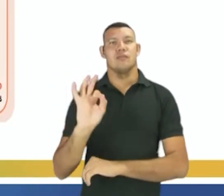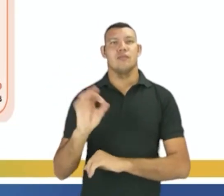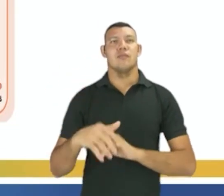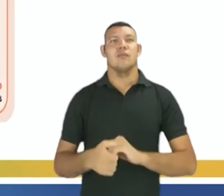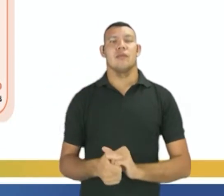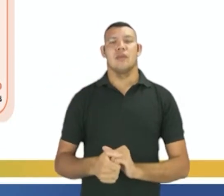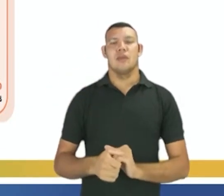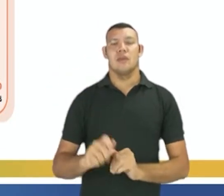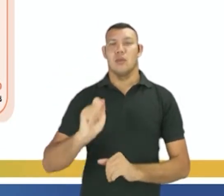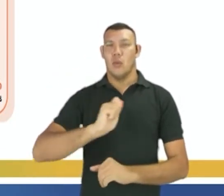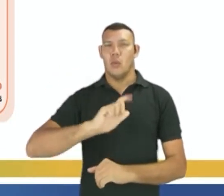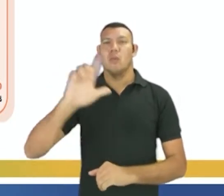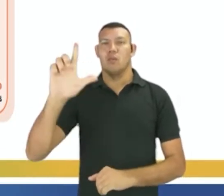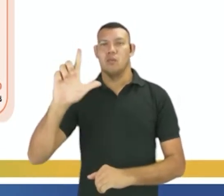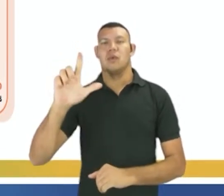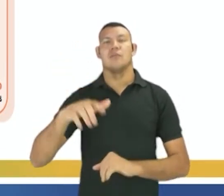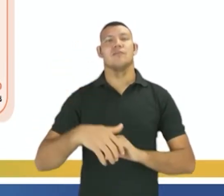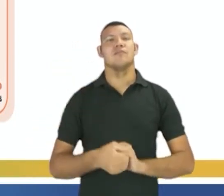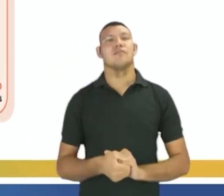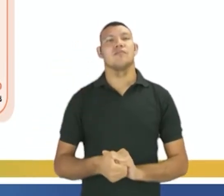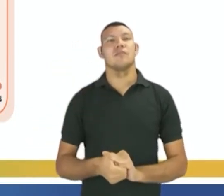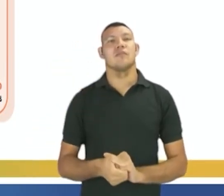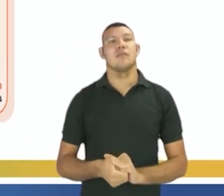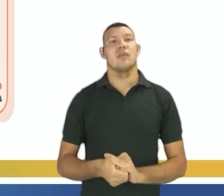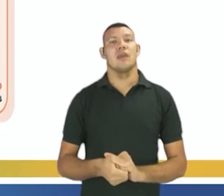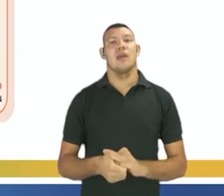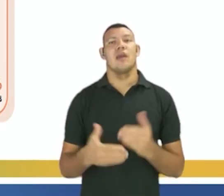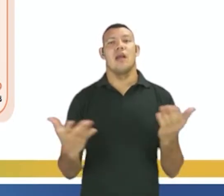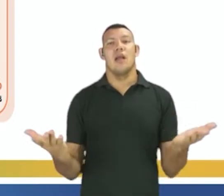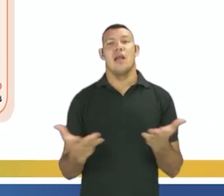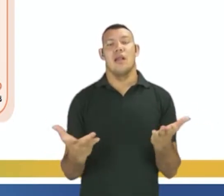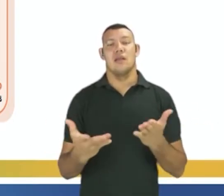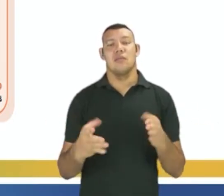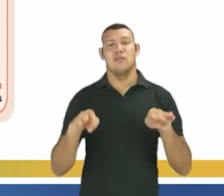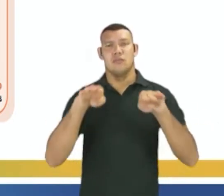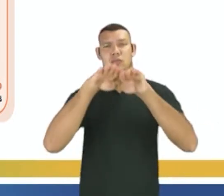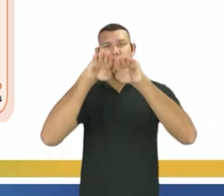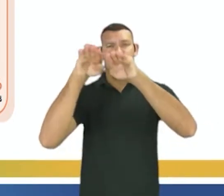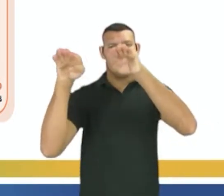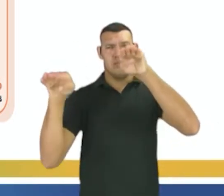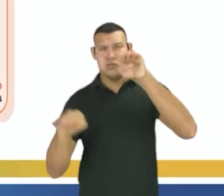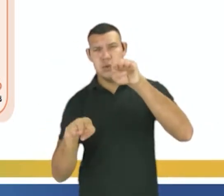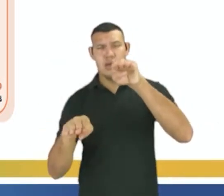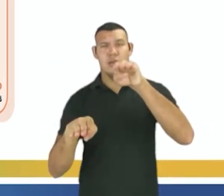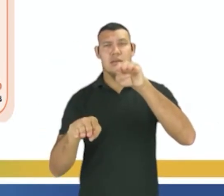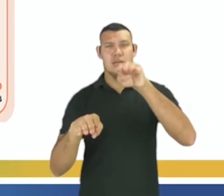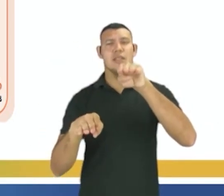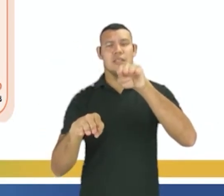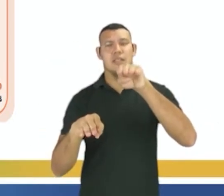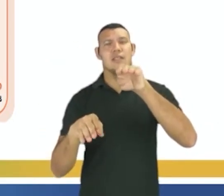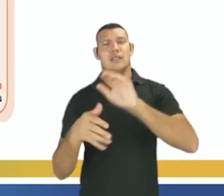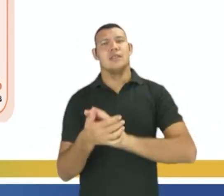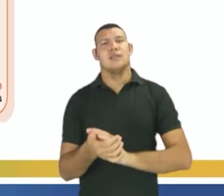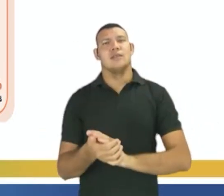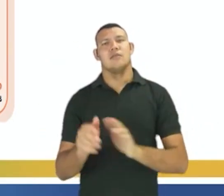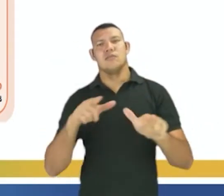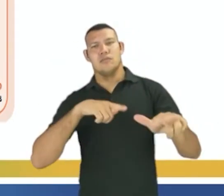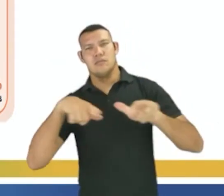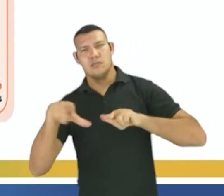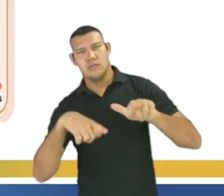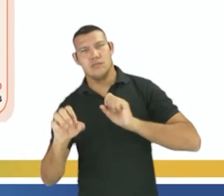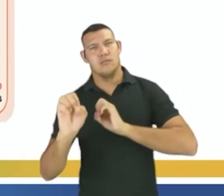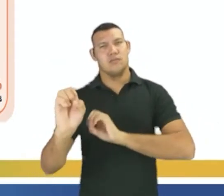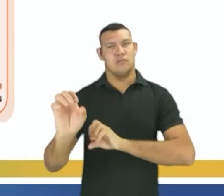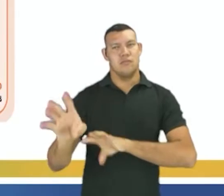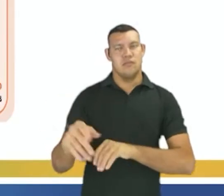E aí, gente vai falar um pouquinho sobre essas desigualdades no mercado de trabalho, na educação, com essa questão de gênero, tá, pessoal?